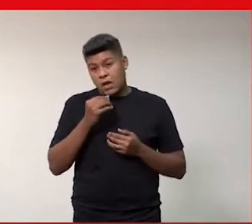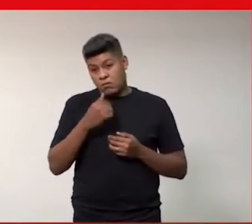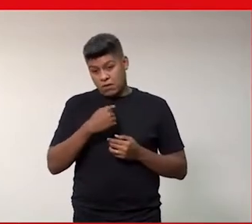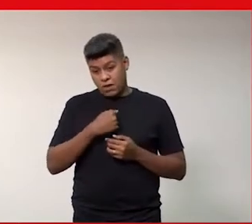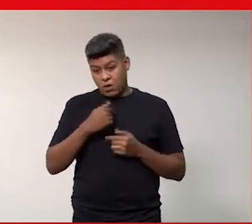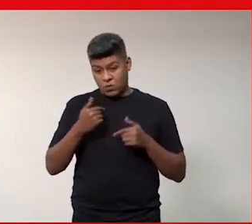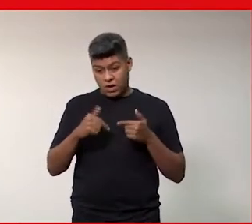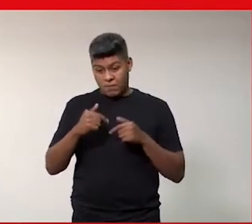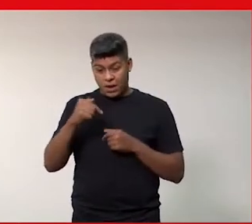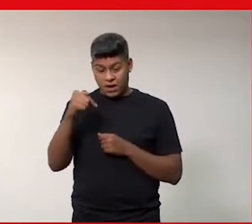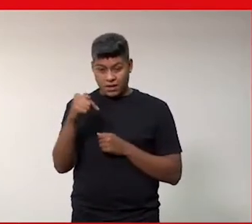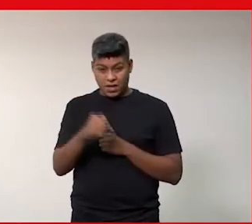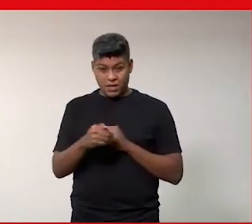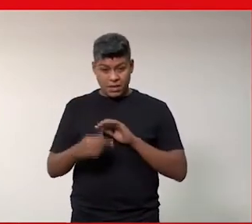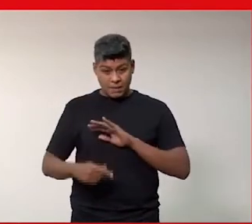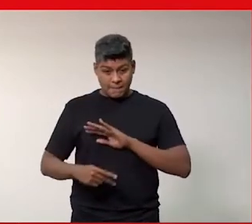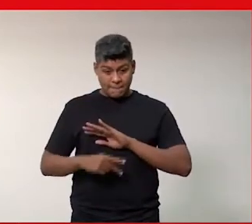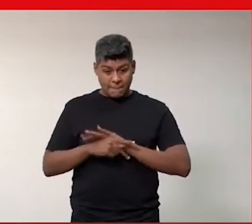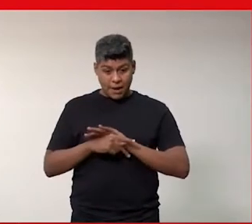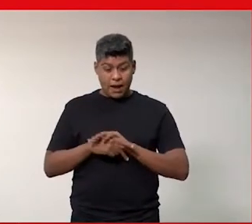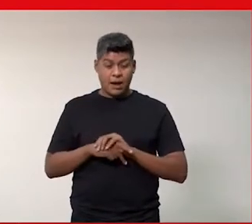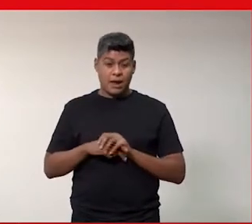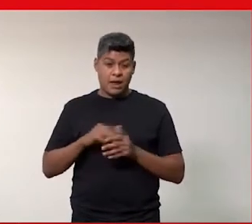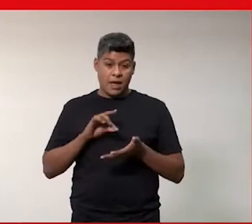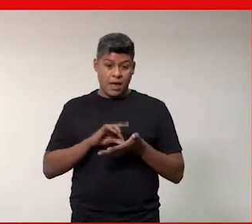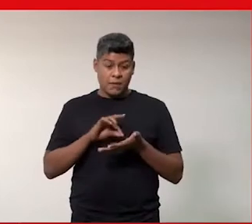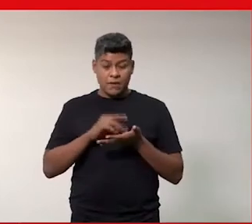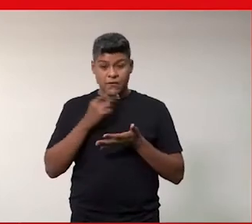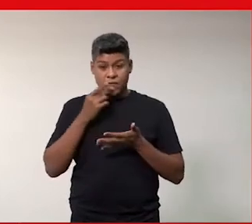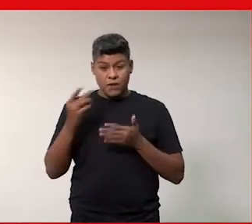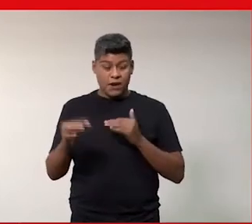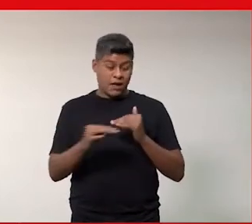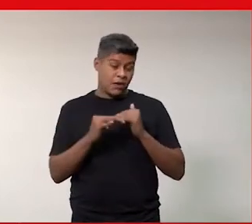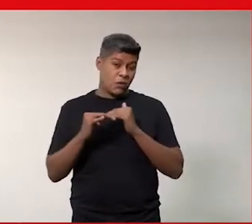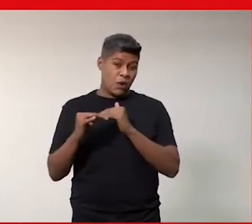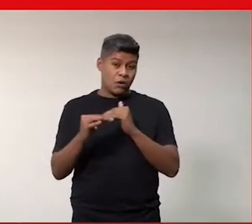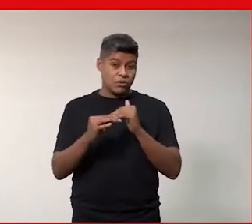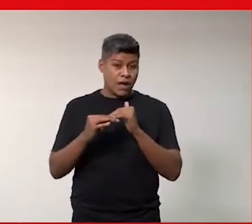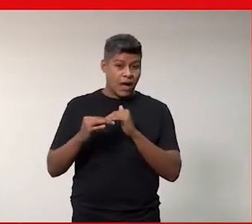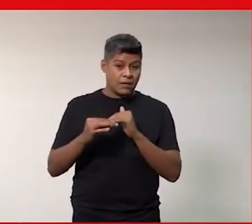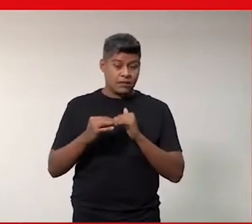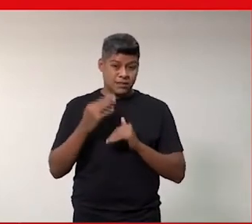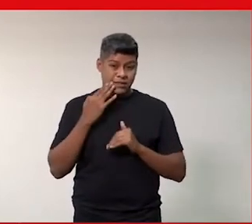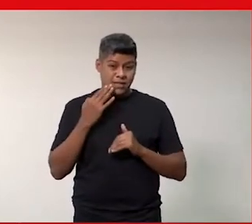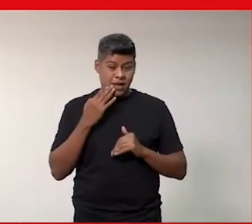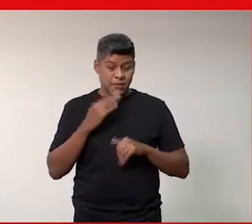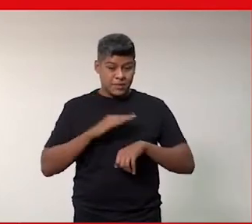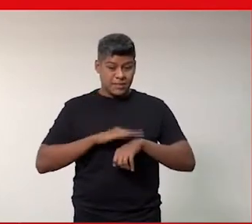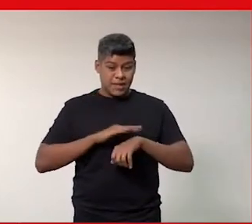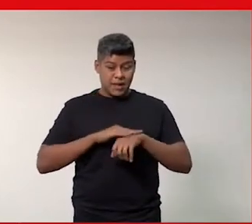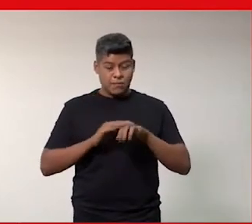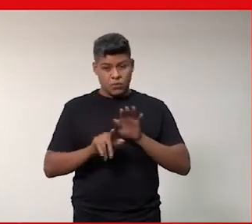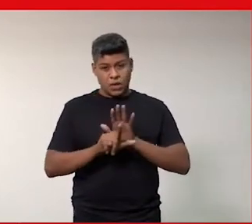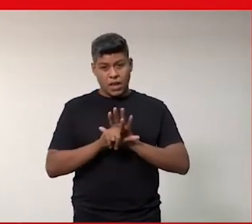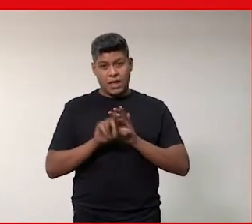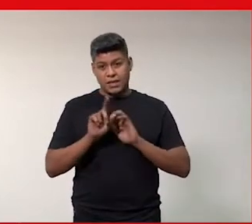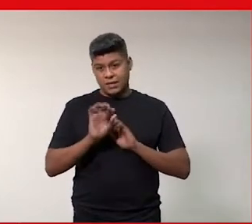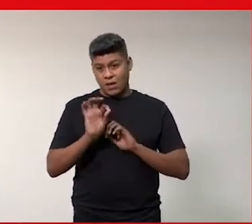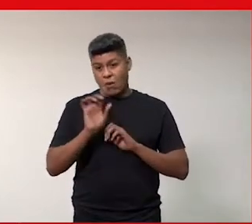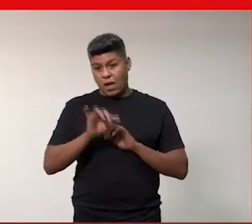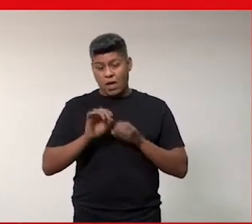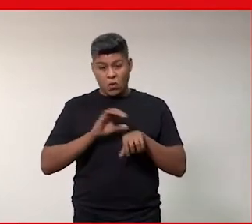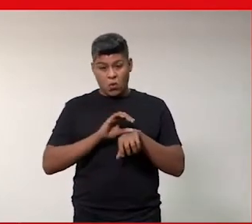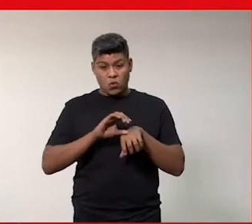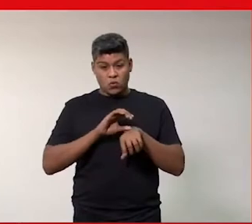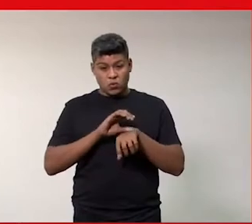trabalhando aqui para realmente falar em igualdade material, porque não é igualdade nos termos da lei só, porque a nossa Constituição